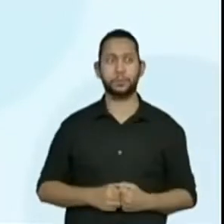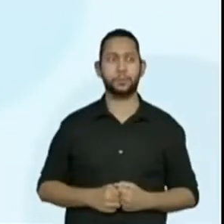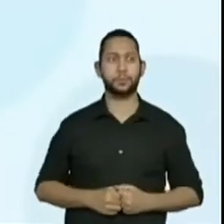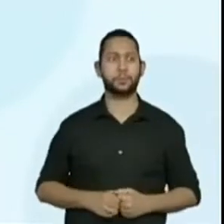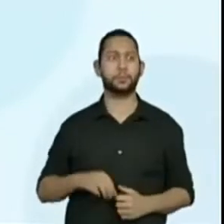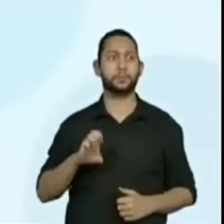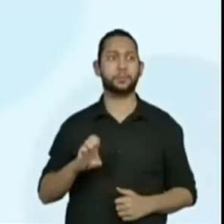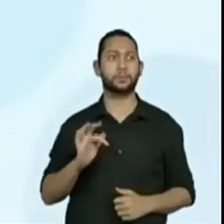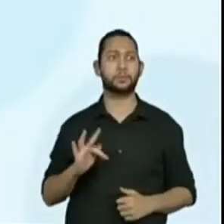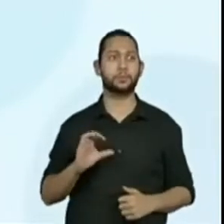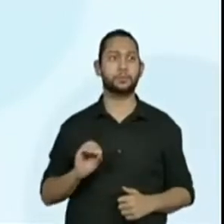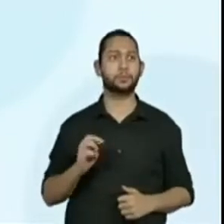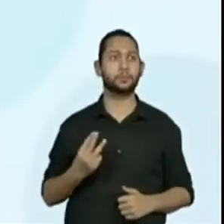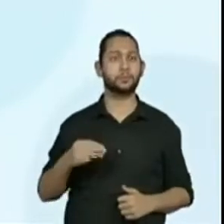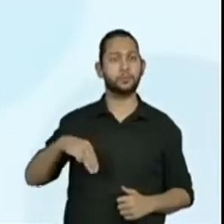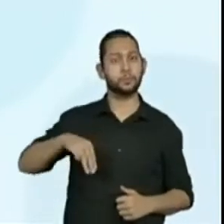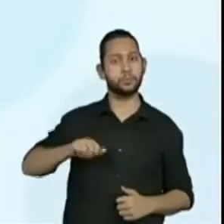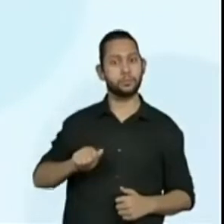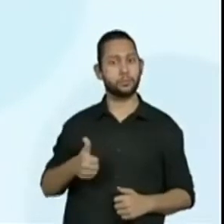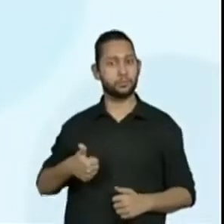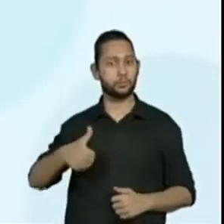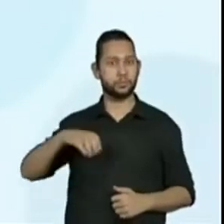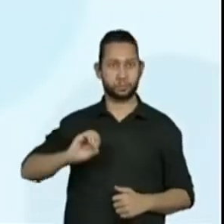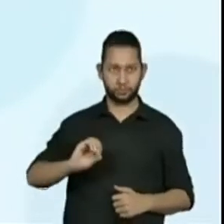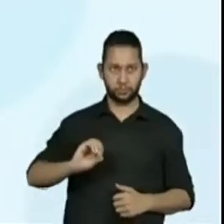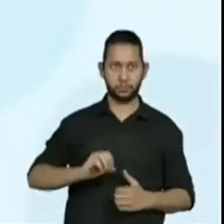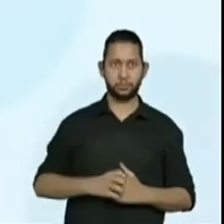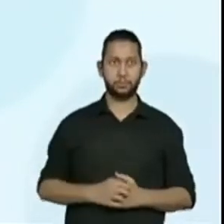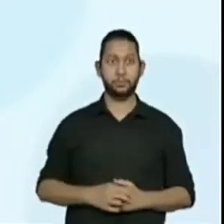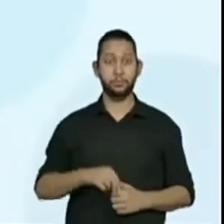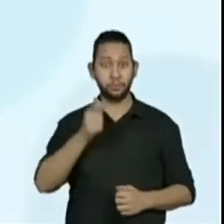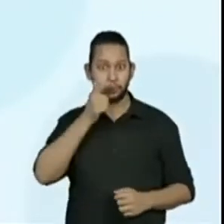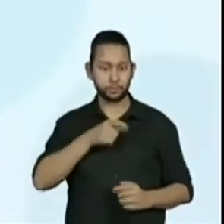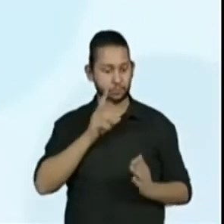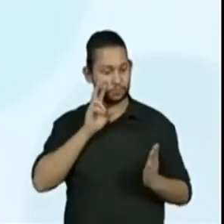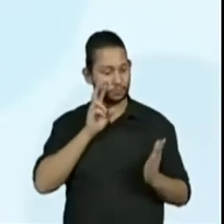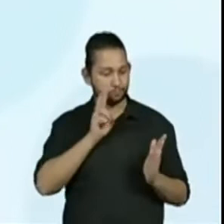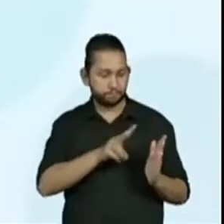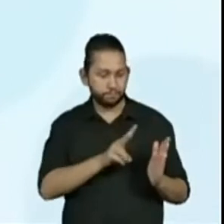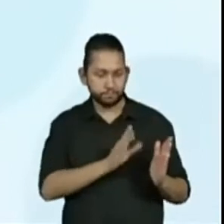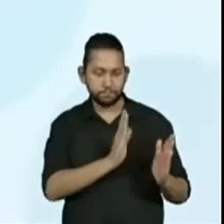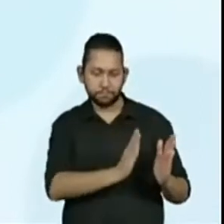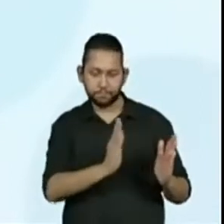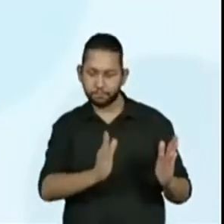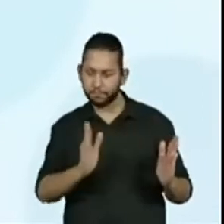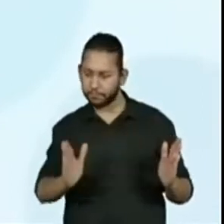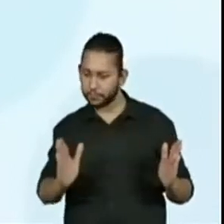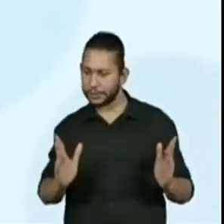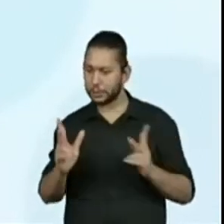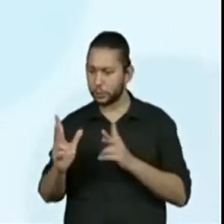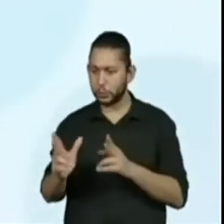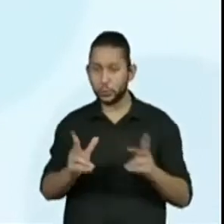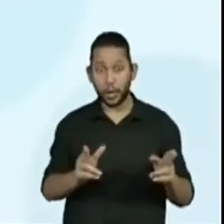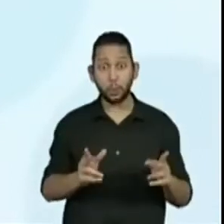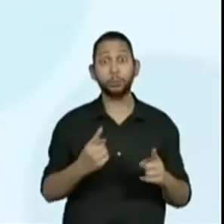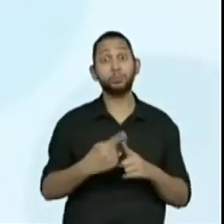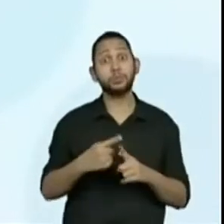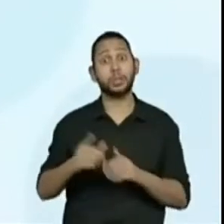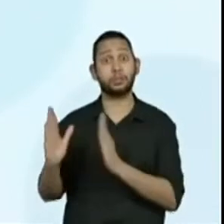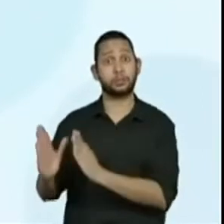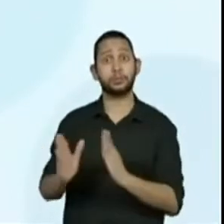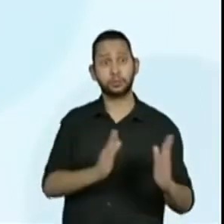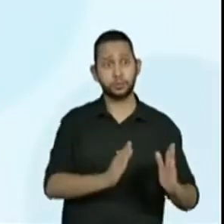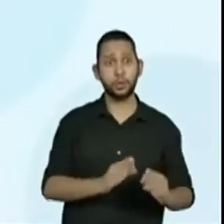EF03MA10, identificar regularidades em sequências ordenadas